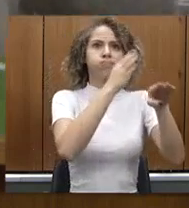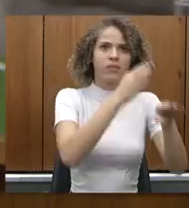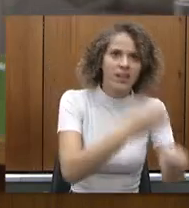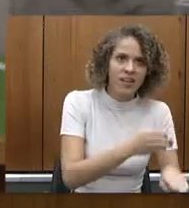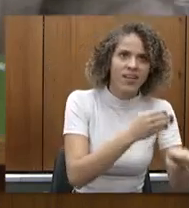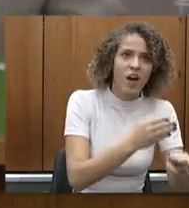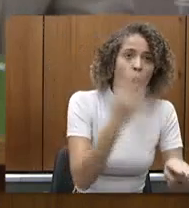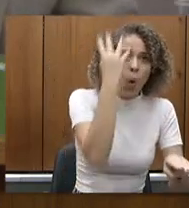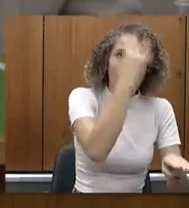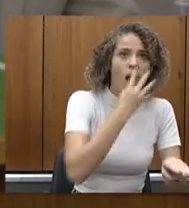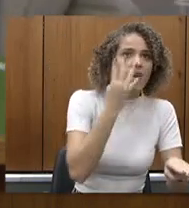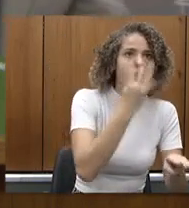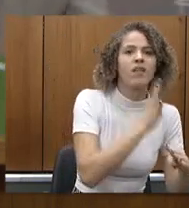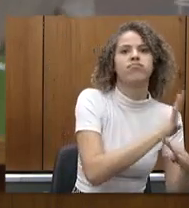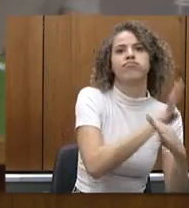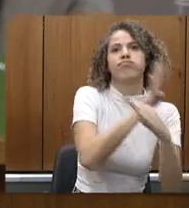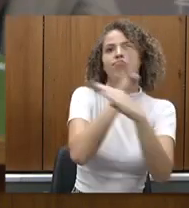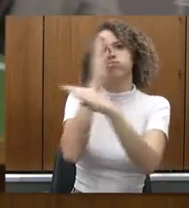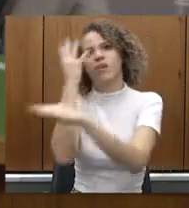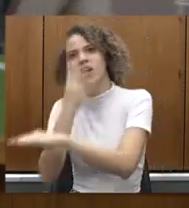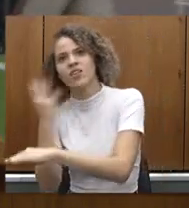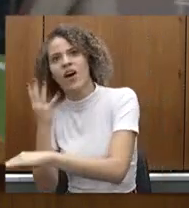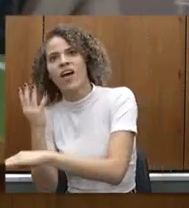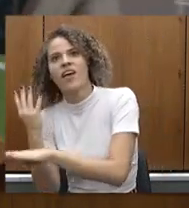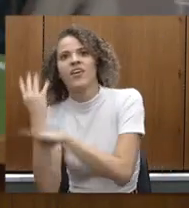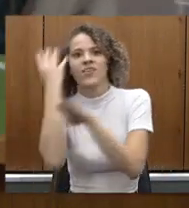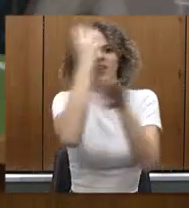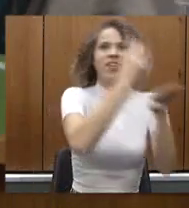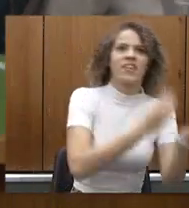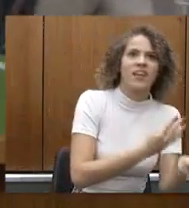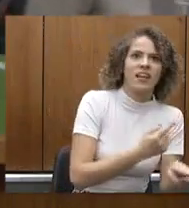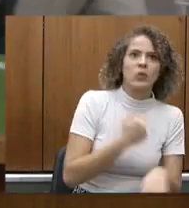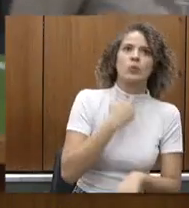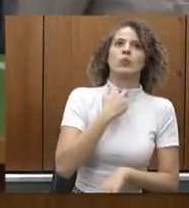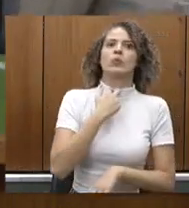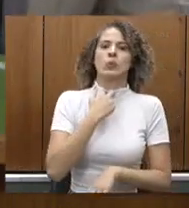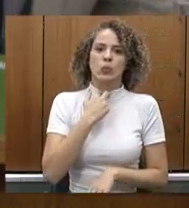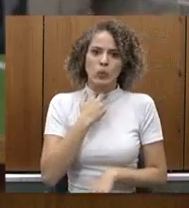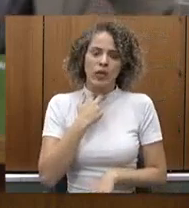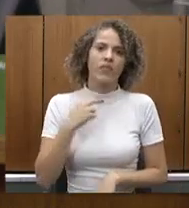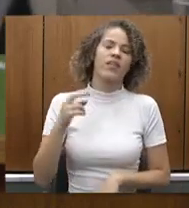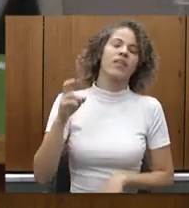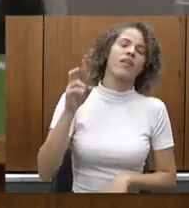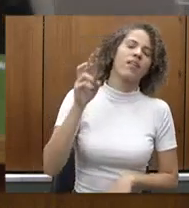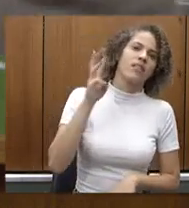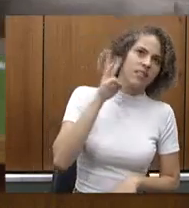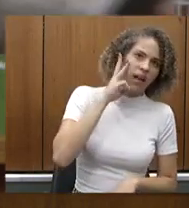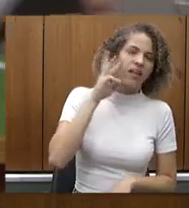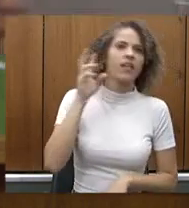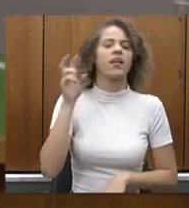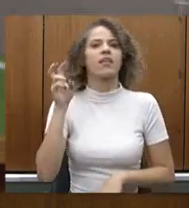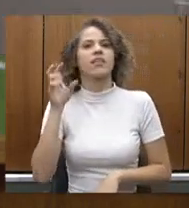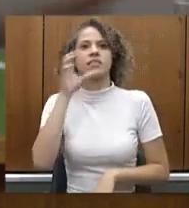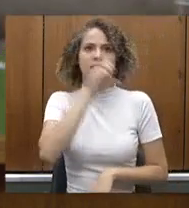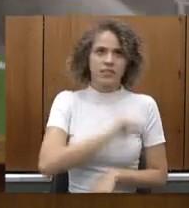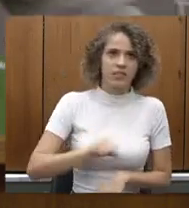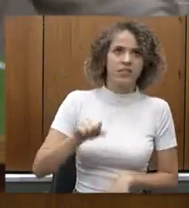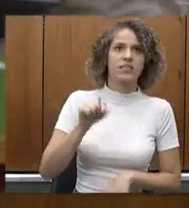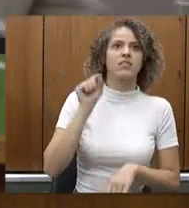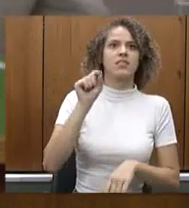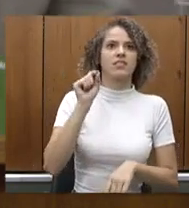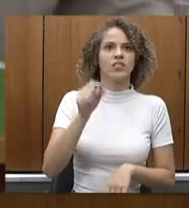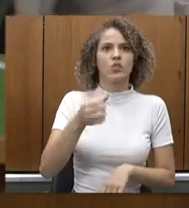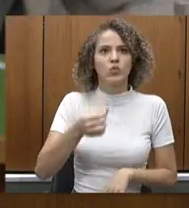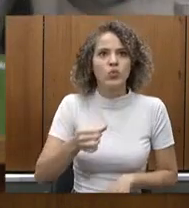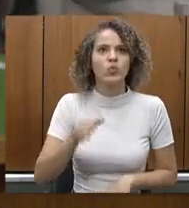horas para ir quatro horas de uma sessão quatro horas para voltar terça, quinta e sábado foi que a alegria dele vai ser poder tomar um suco com a